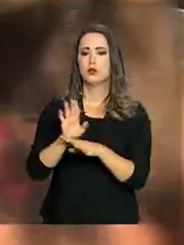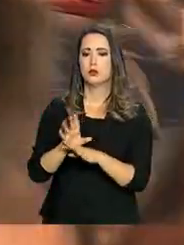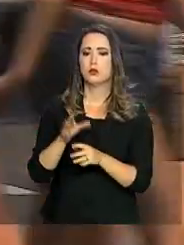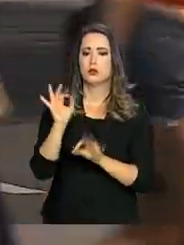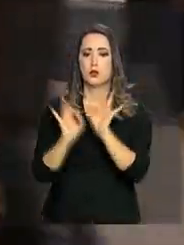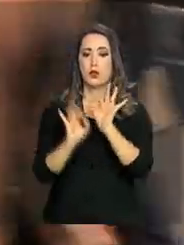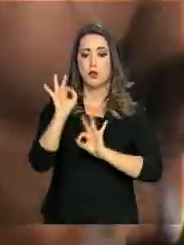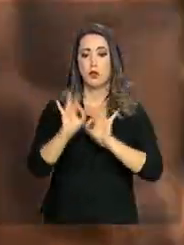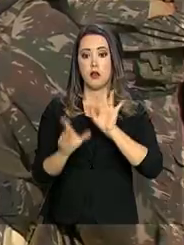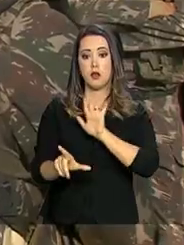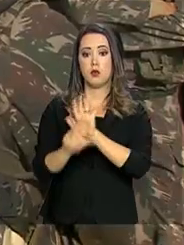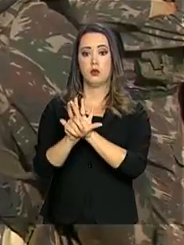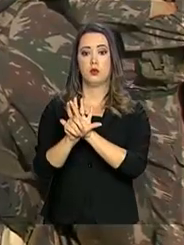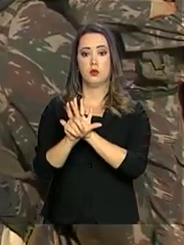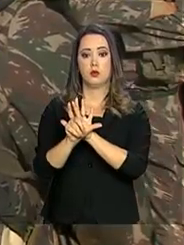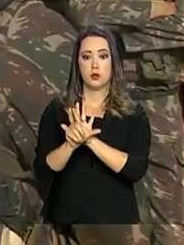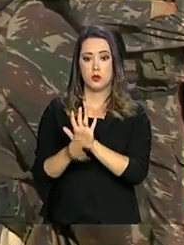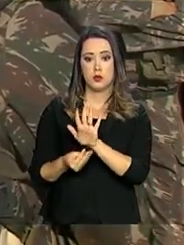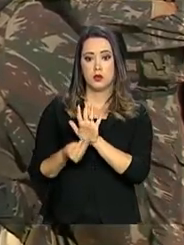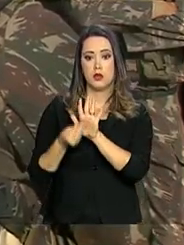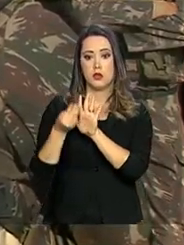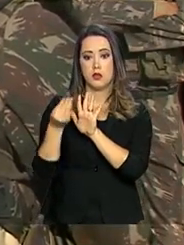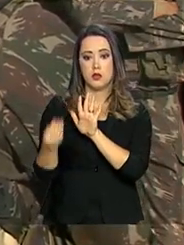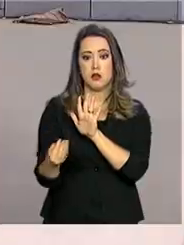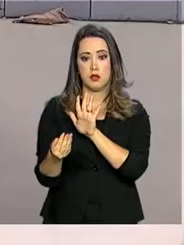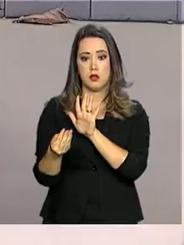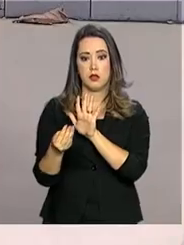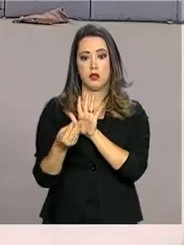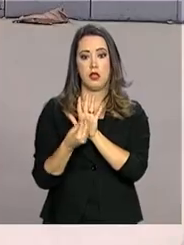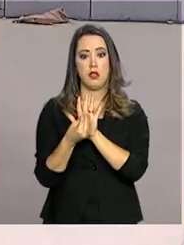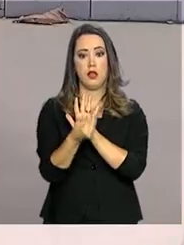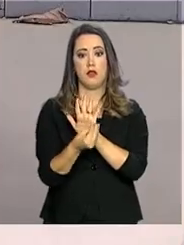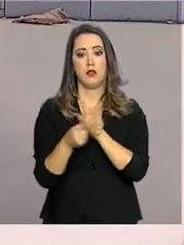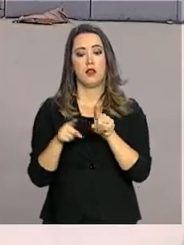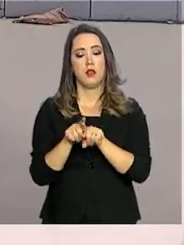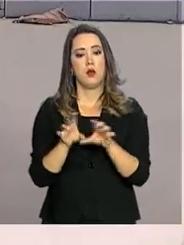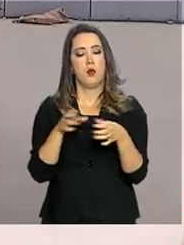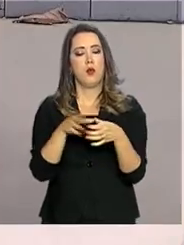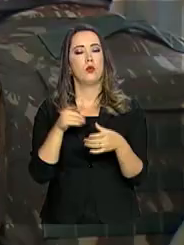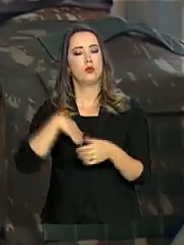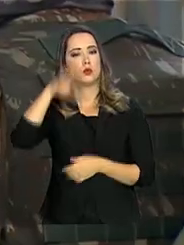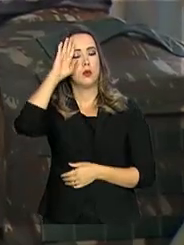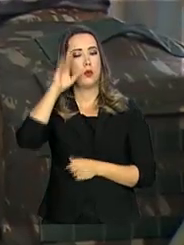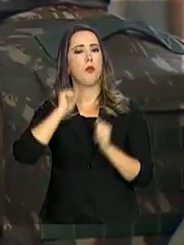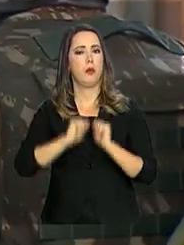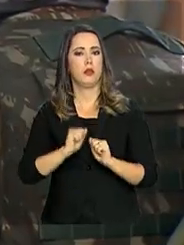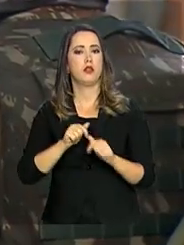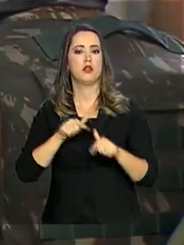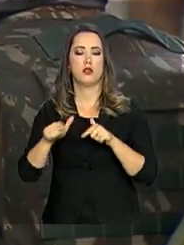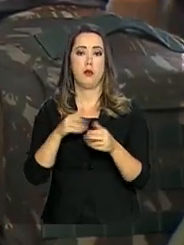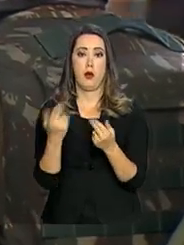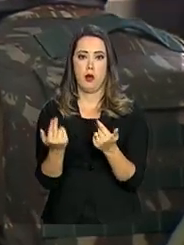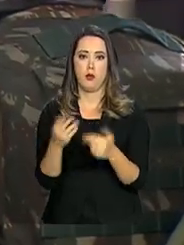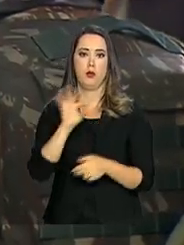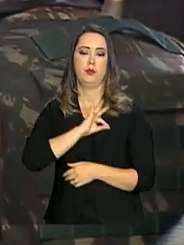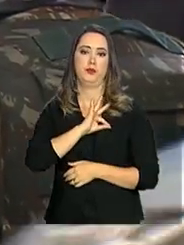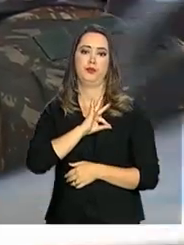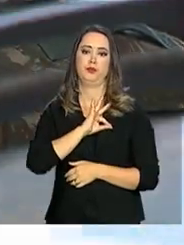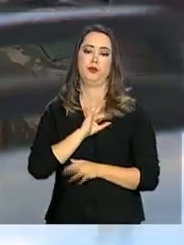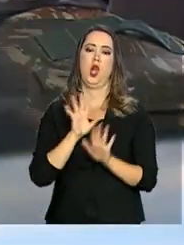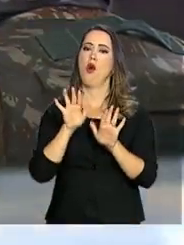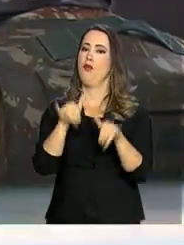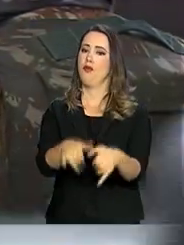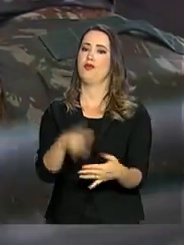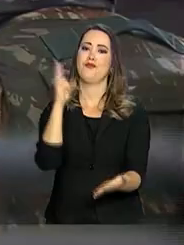garantia de lei e ordem, que davam às Forças Armadas o poder de atuar como polícia. Ao final delas, a violência